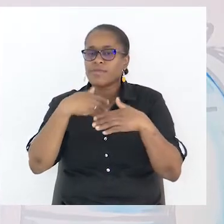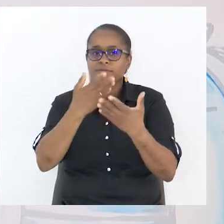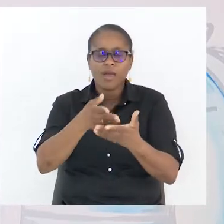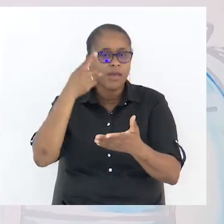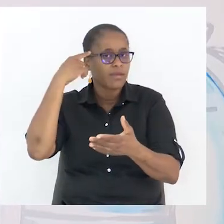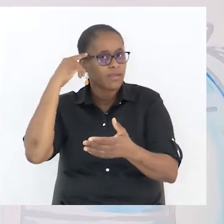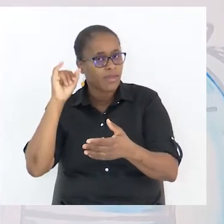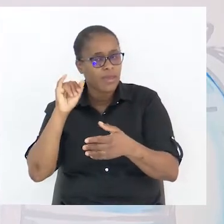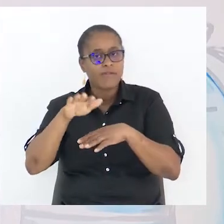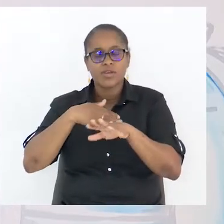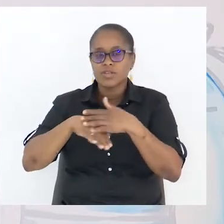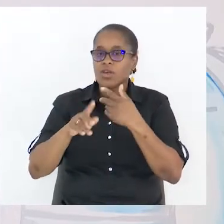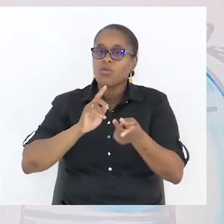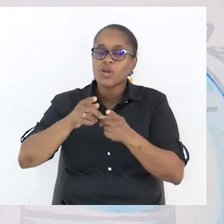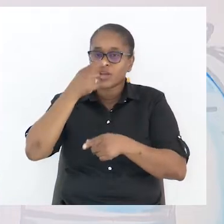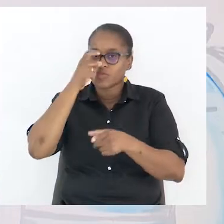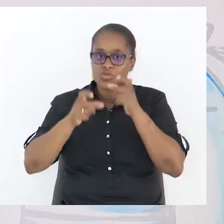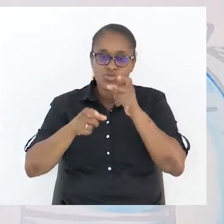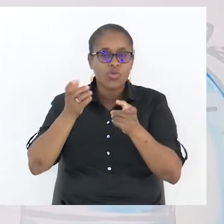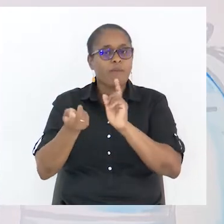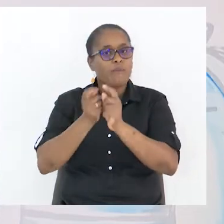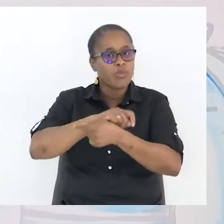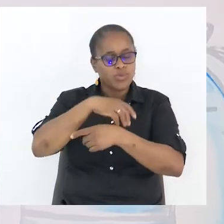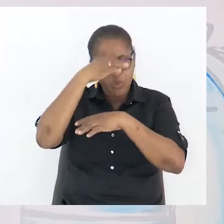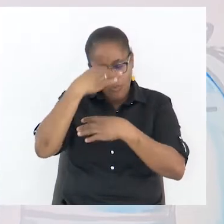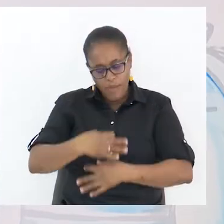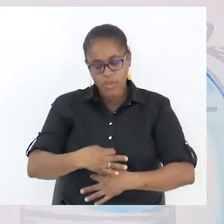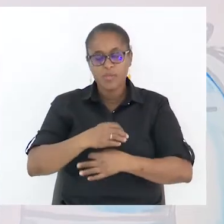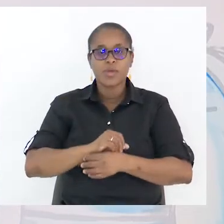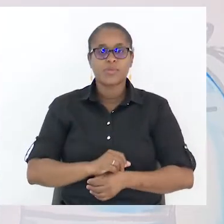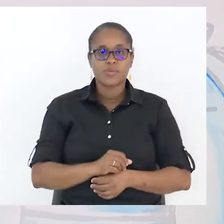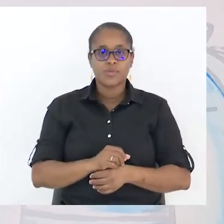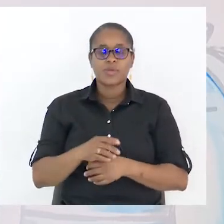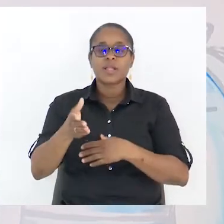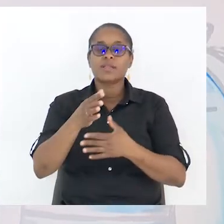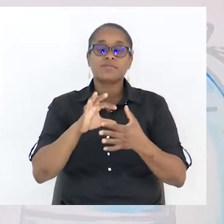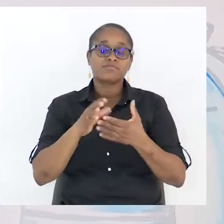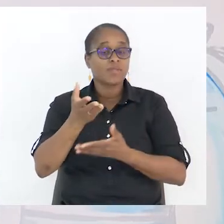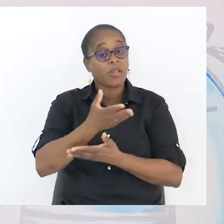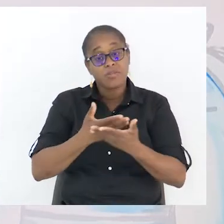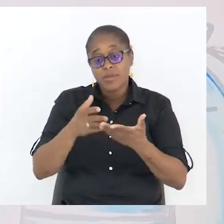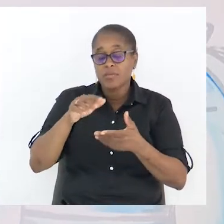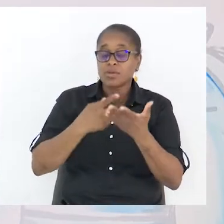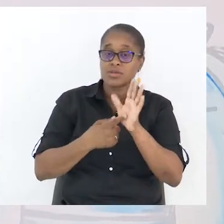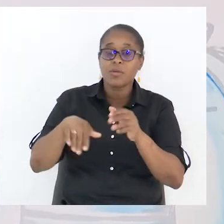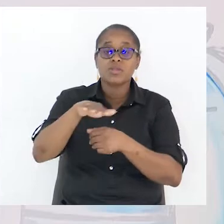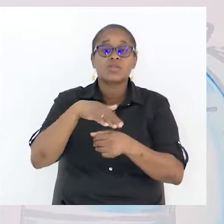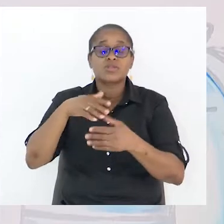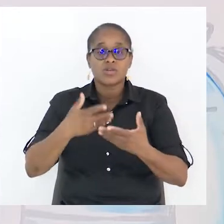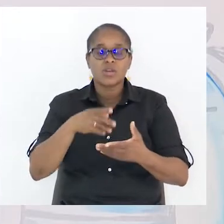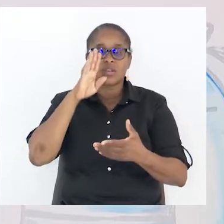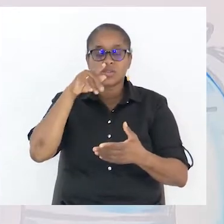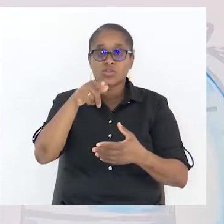comportamento em relação, por exemplo, à situação de agora. Se tu puderes convencer as pessoas com os teus